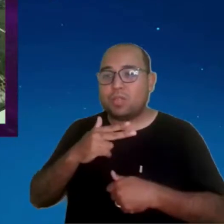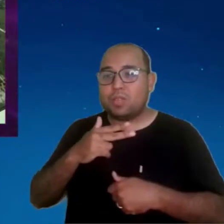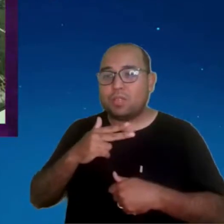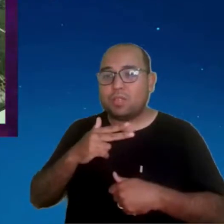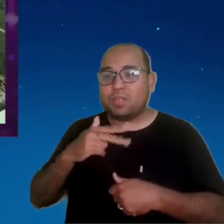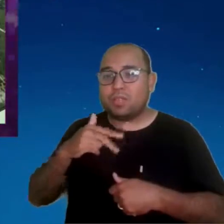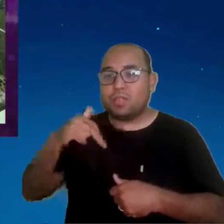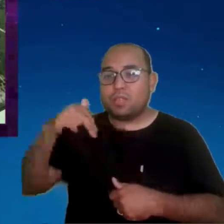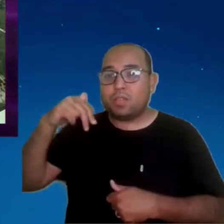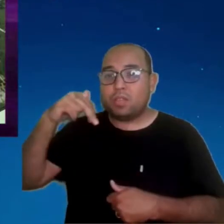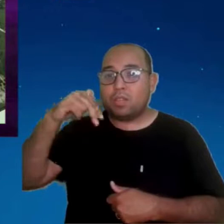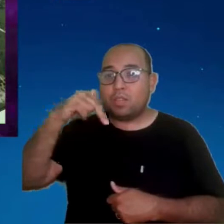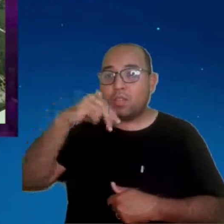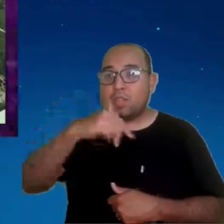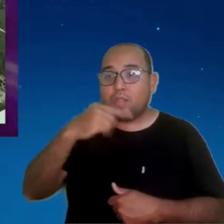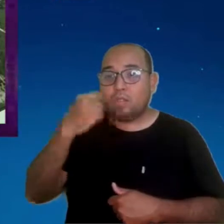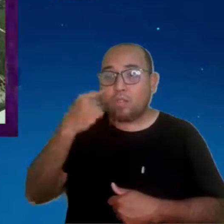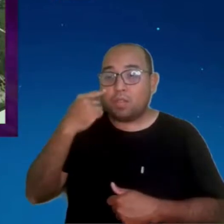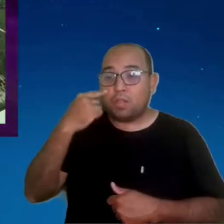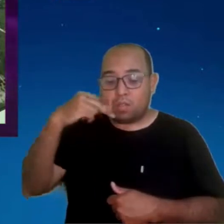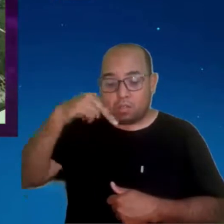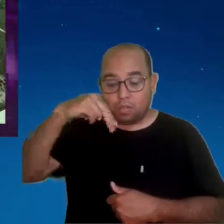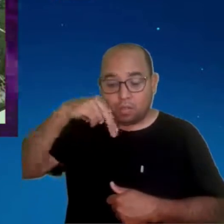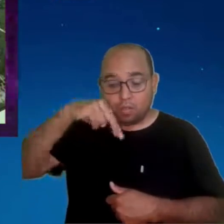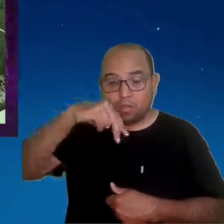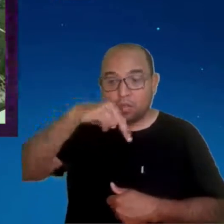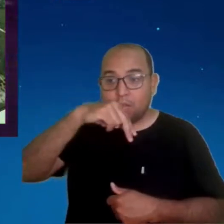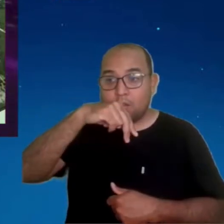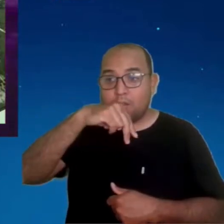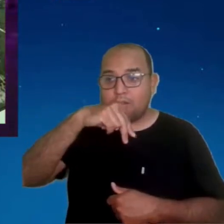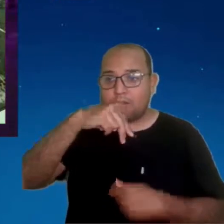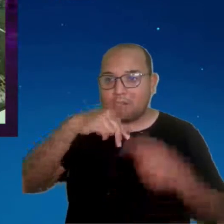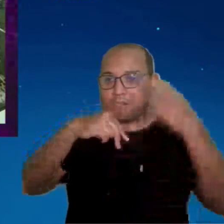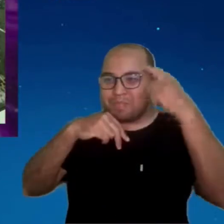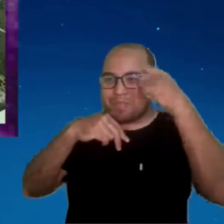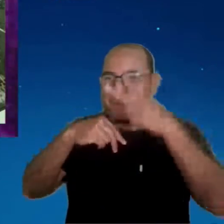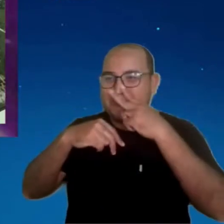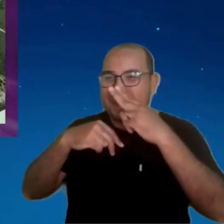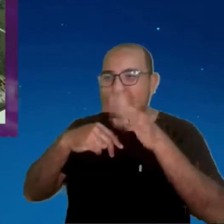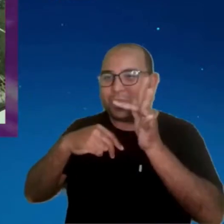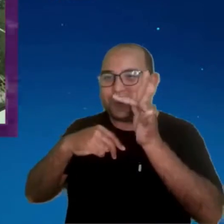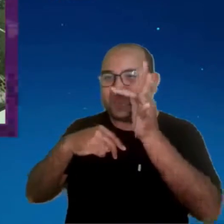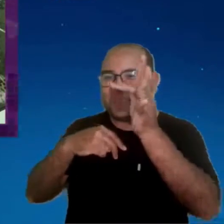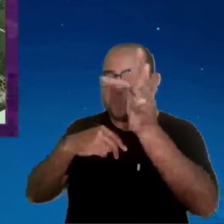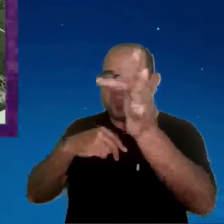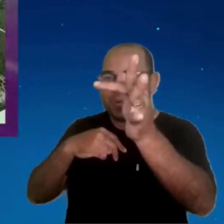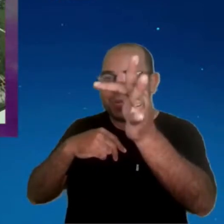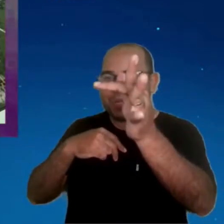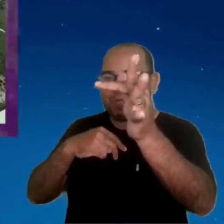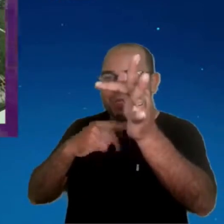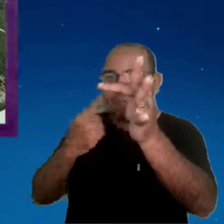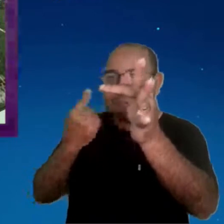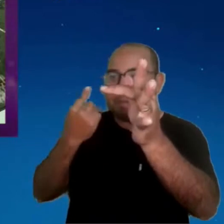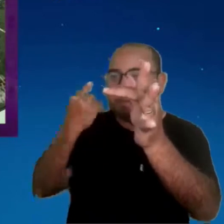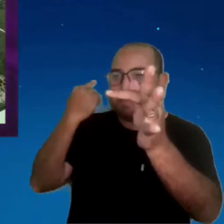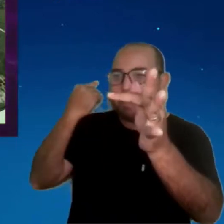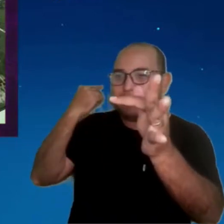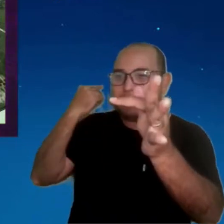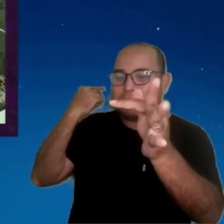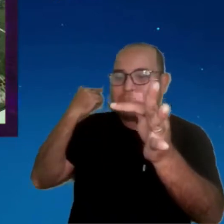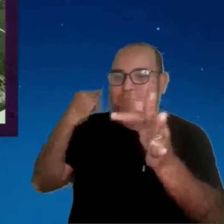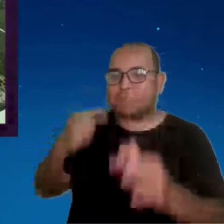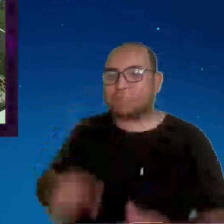passarela de vidro e você consegue ver o chão. Então você passa pelo futuro, a ponte do futuro e quando você desce, você desce na Dubai Nova.